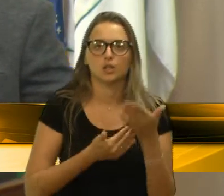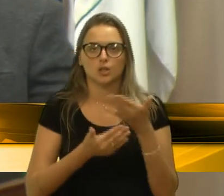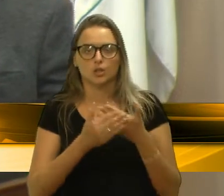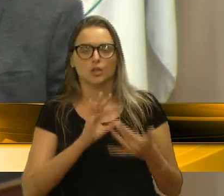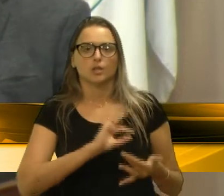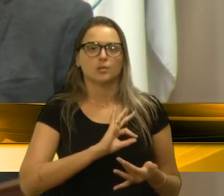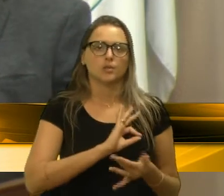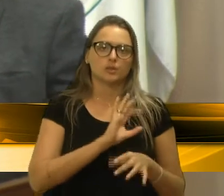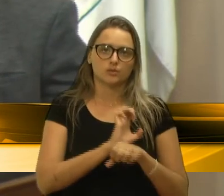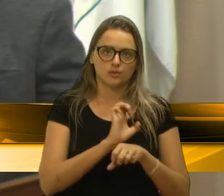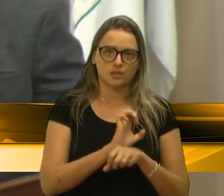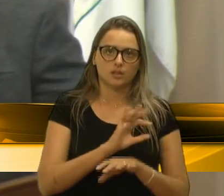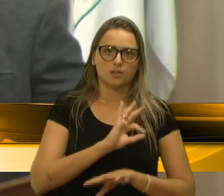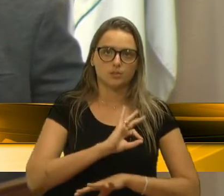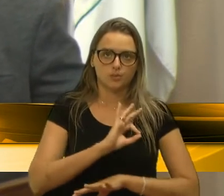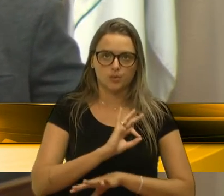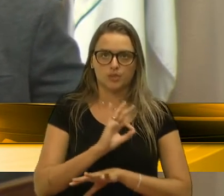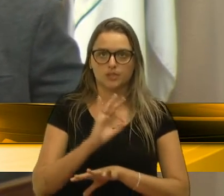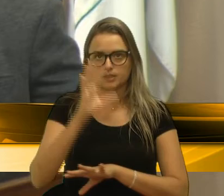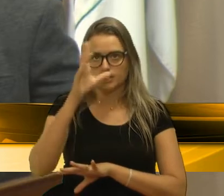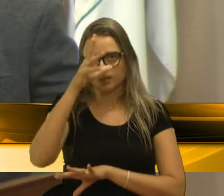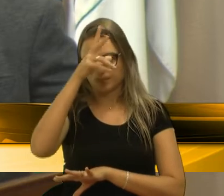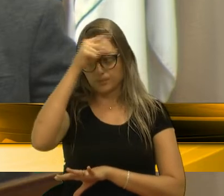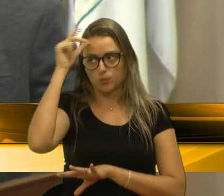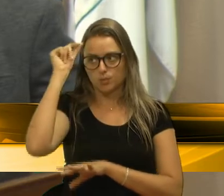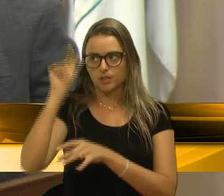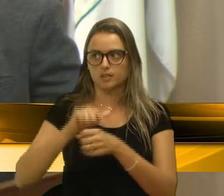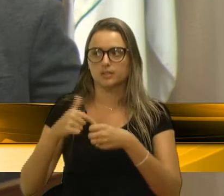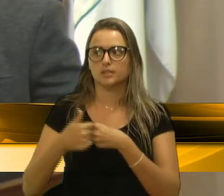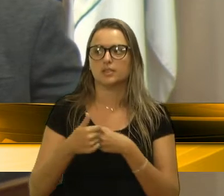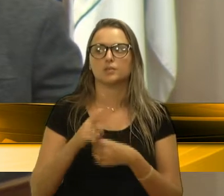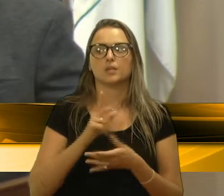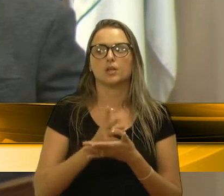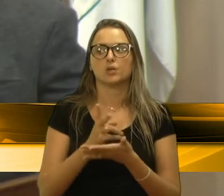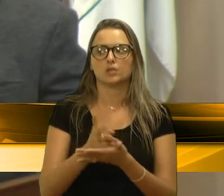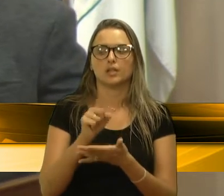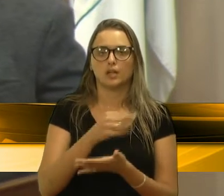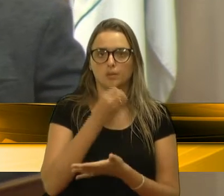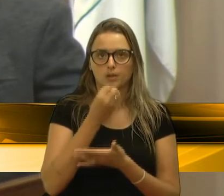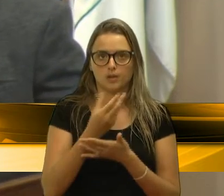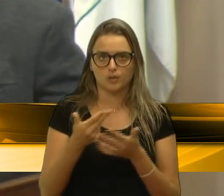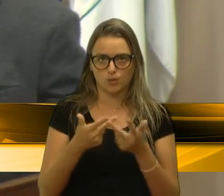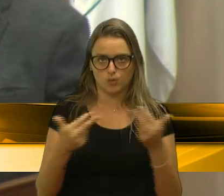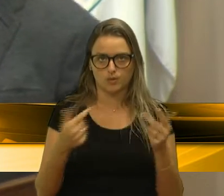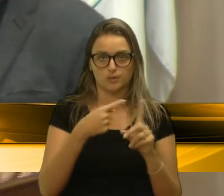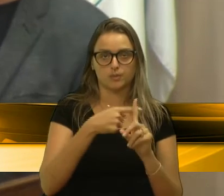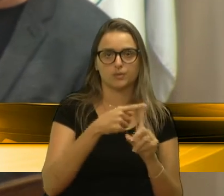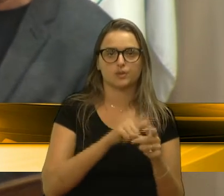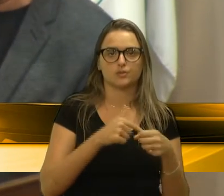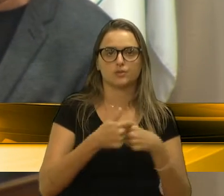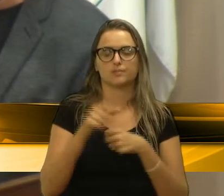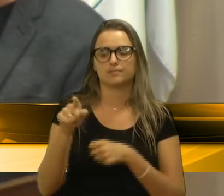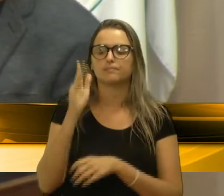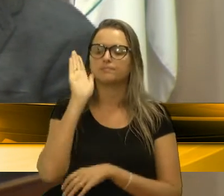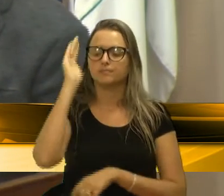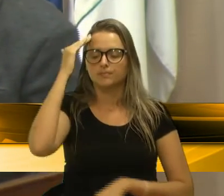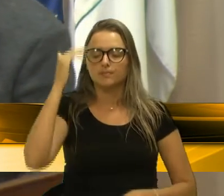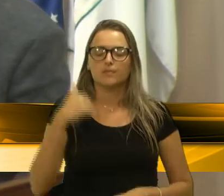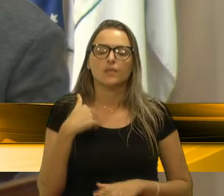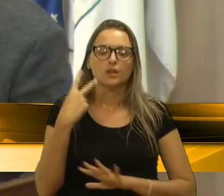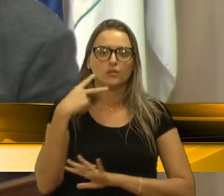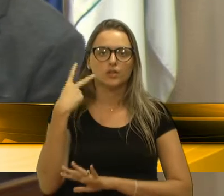Rodoviária Estadual, e que continuem essas ações fiscalizatórias, que isso vai ser muito bom para a cidade. Seu a parte, vereador Felipe, de imediato. Vereador Alberto, quero